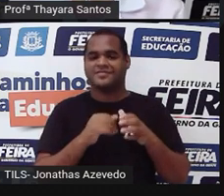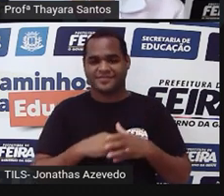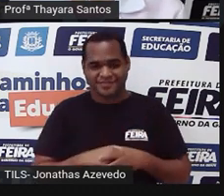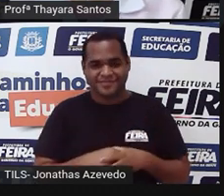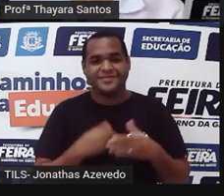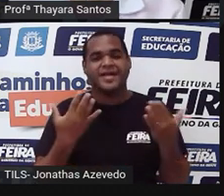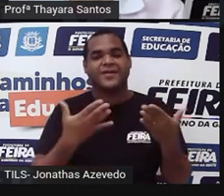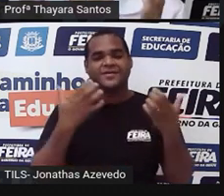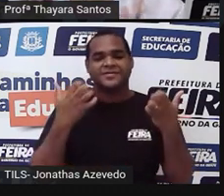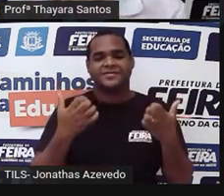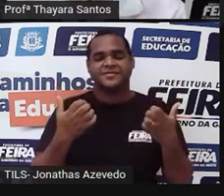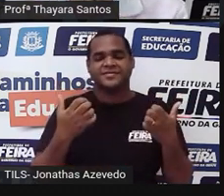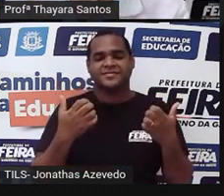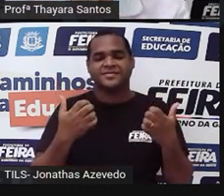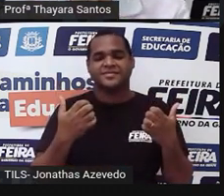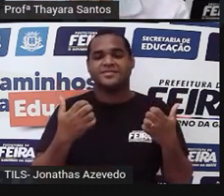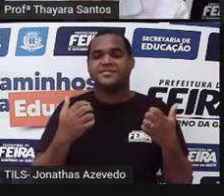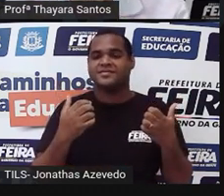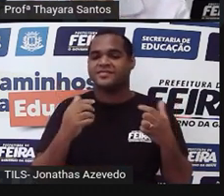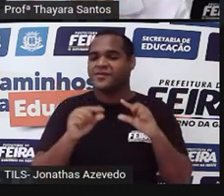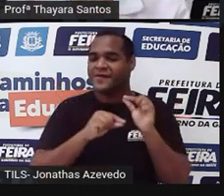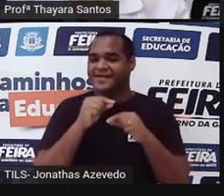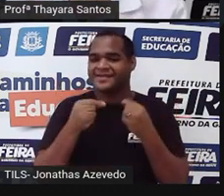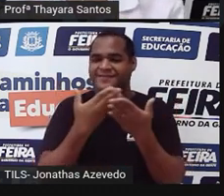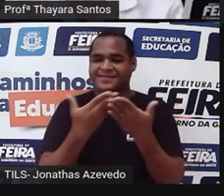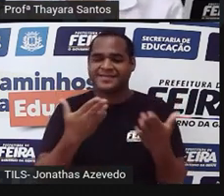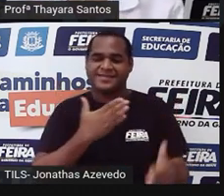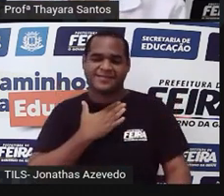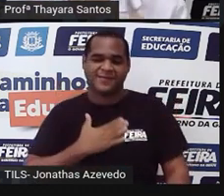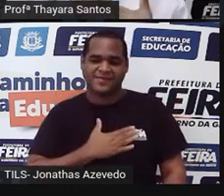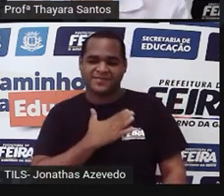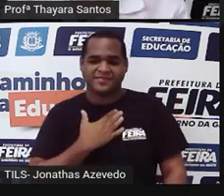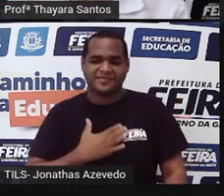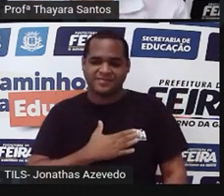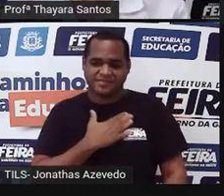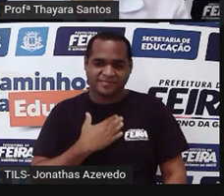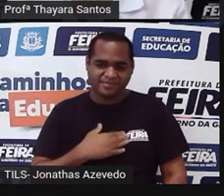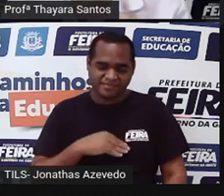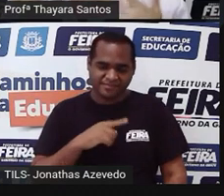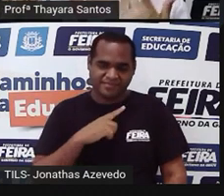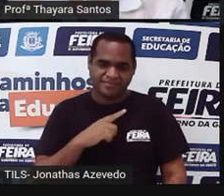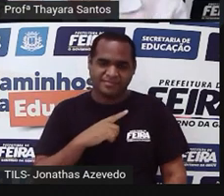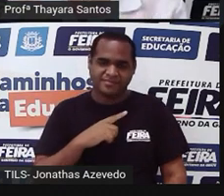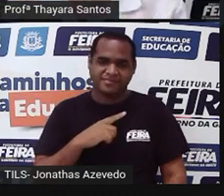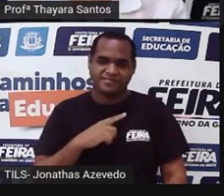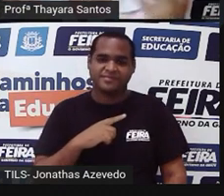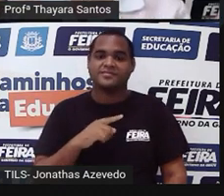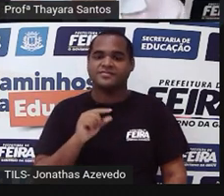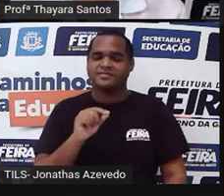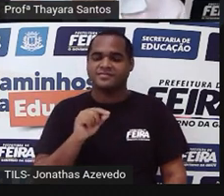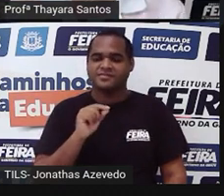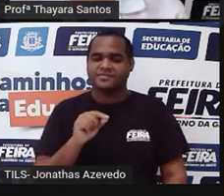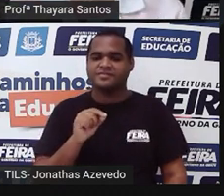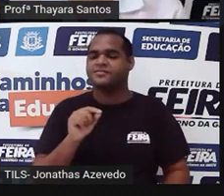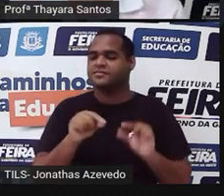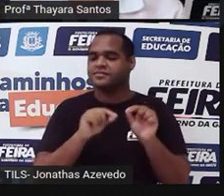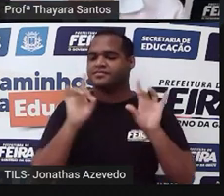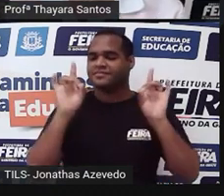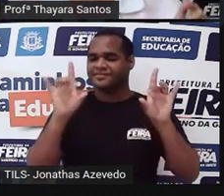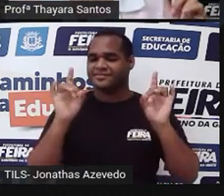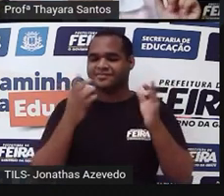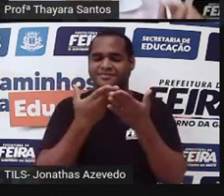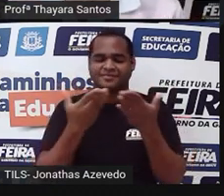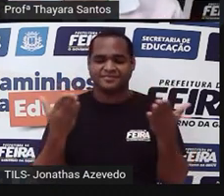E agora chegou a hora que eu sei que vocês mais gostam aí do outro lado, que é a hora da nossa atividade. E para essa atividade eu preparei uma coisa especial para